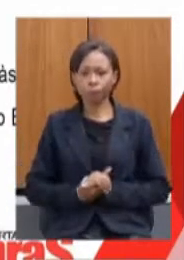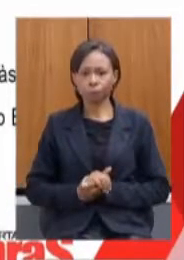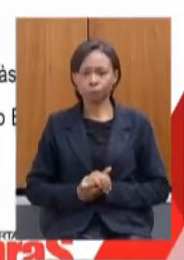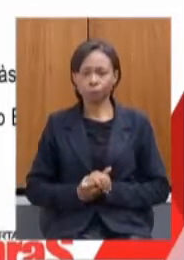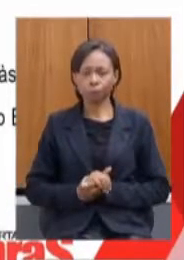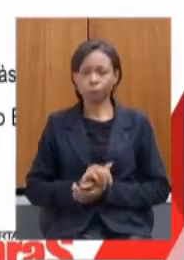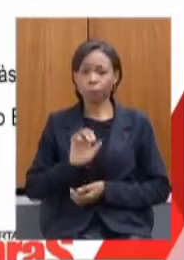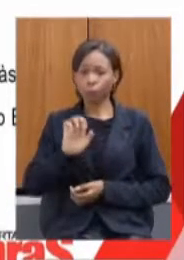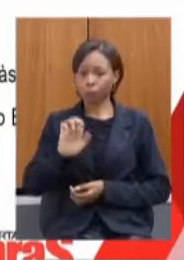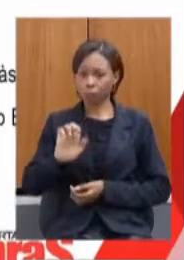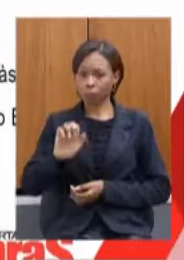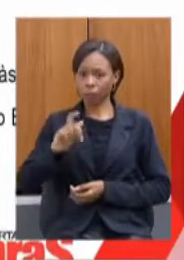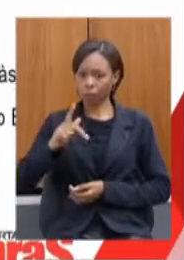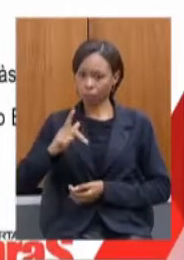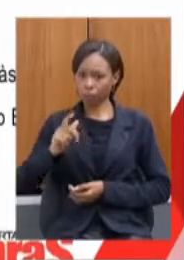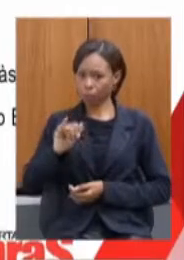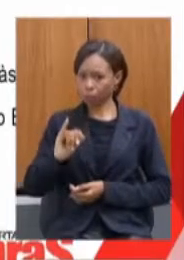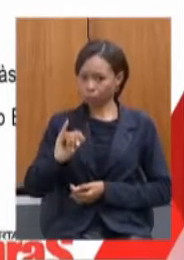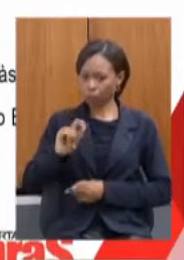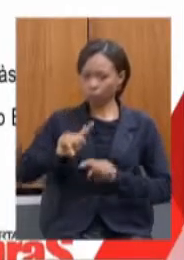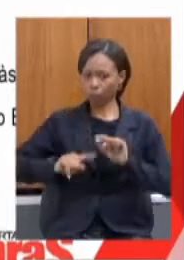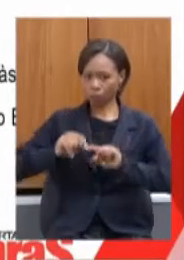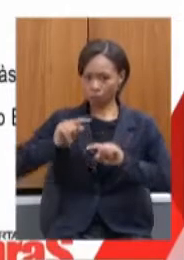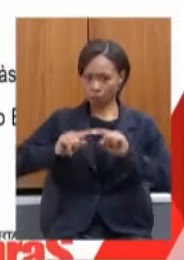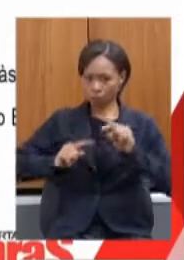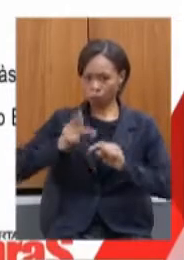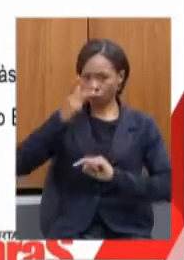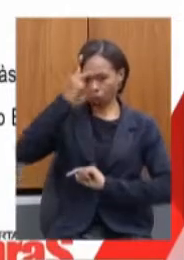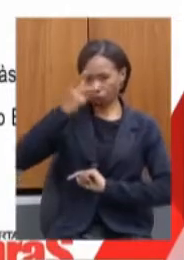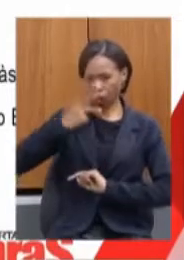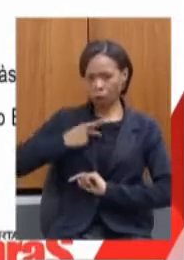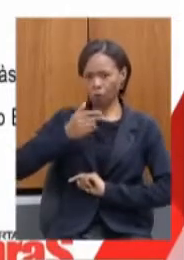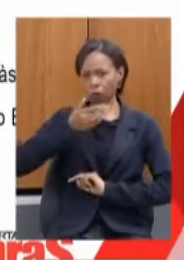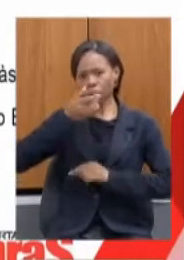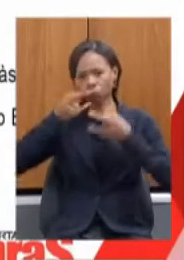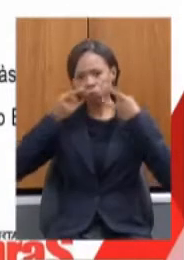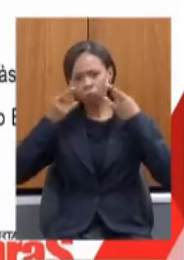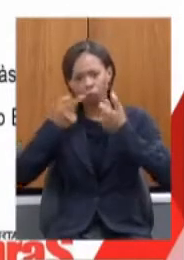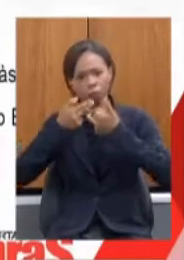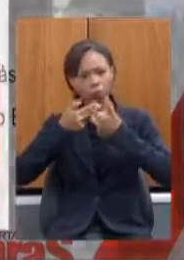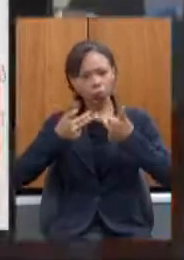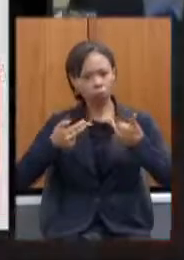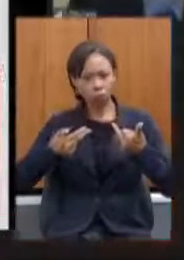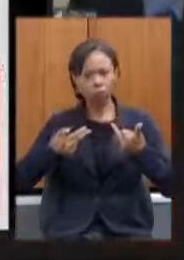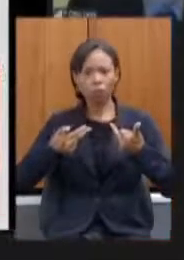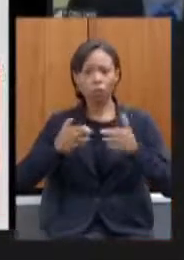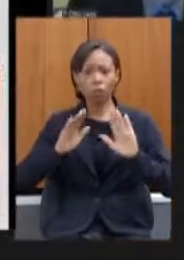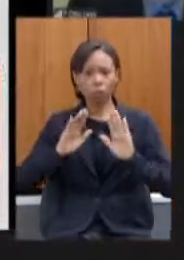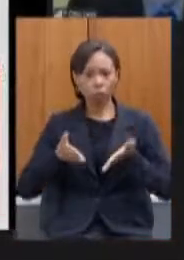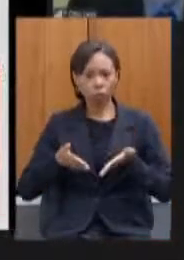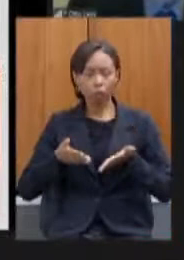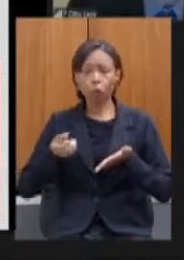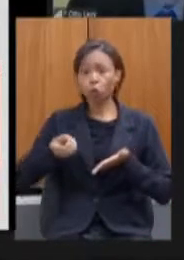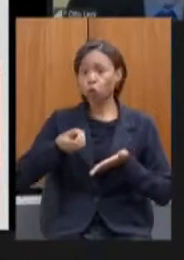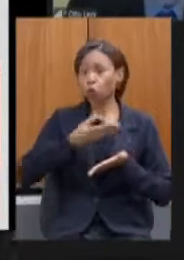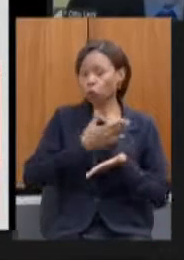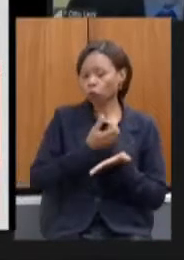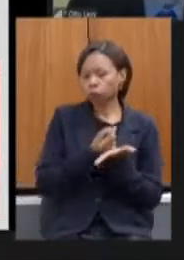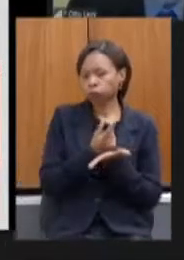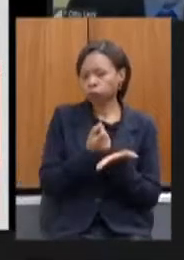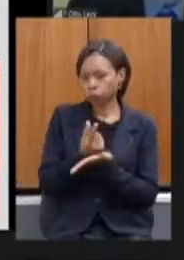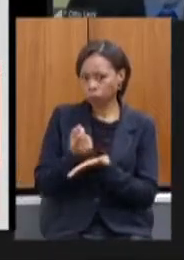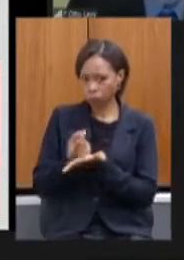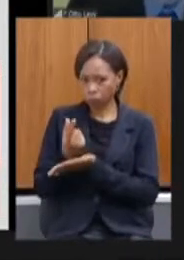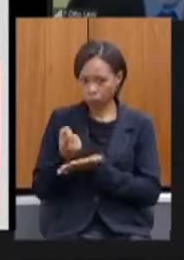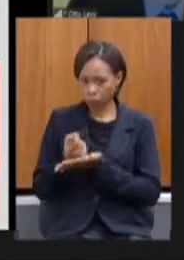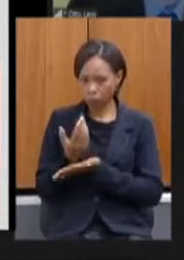individual. Foram realizados 19 processos de compra de EPIs para atendimento às demandas da